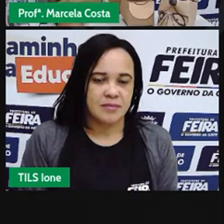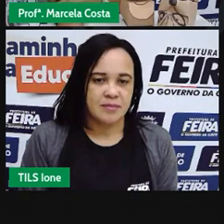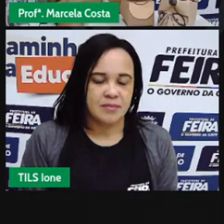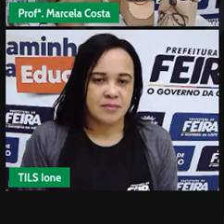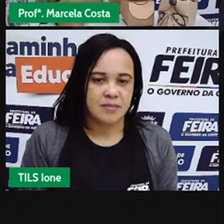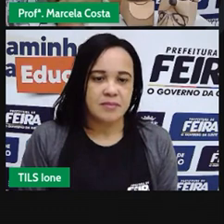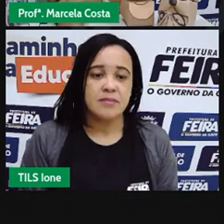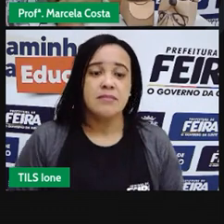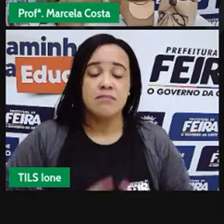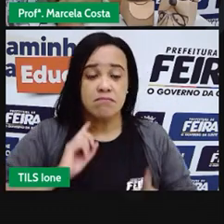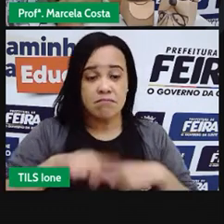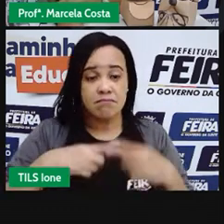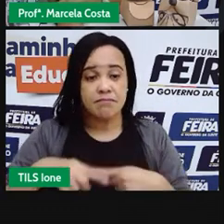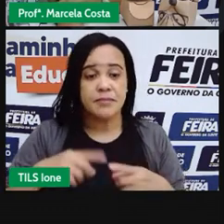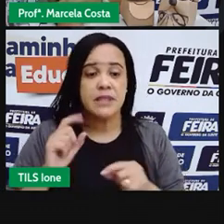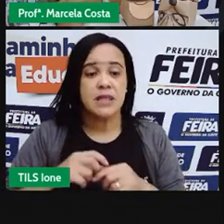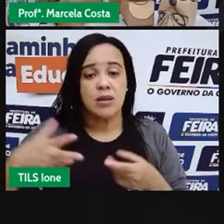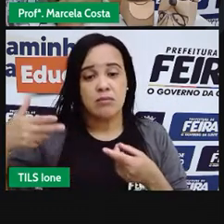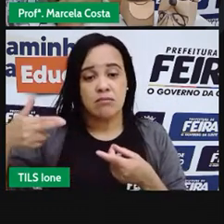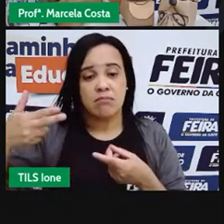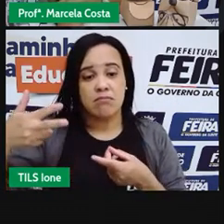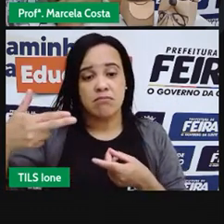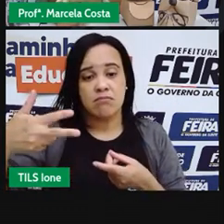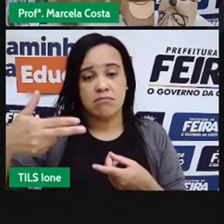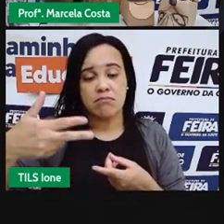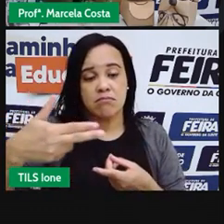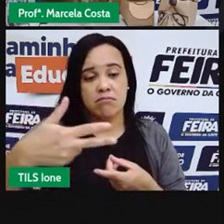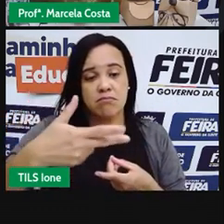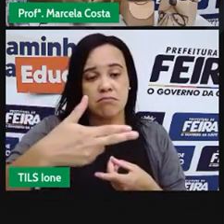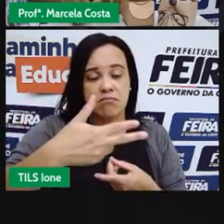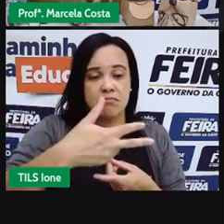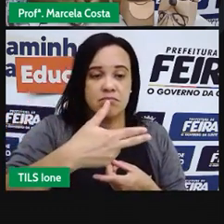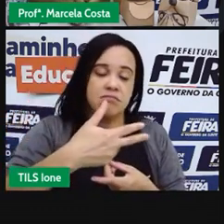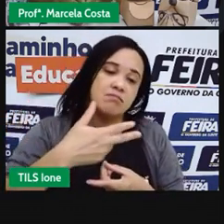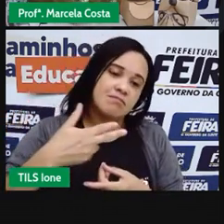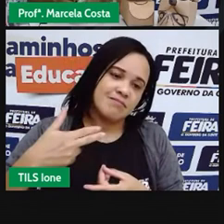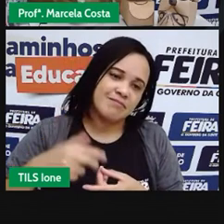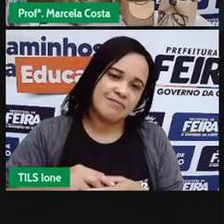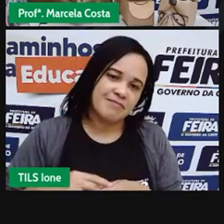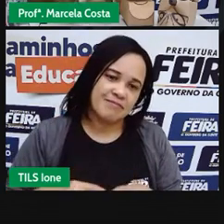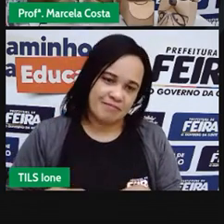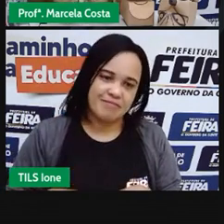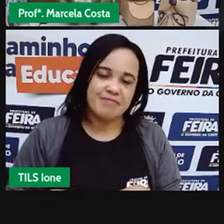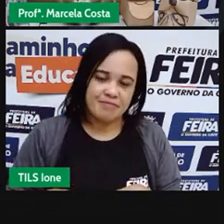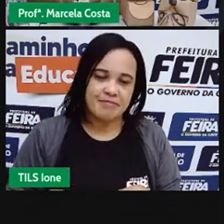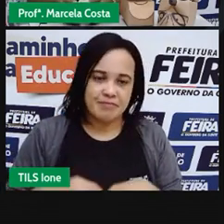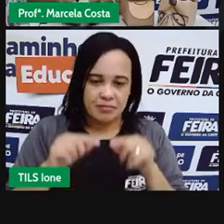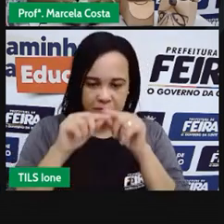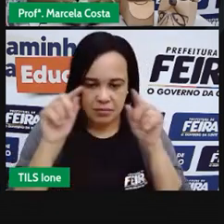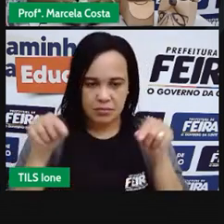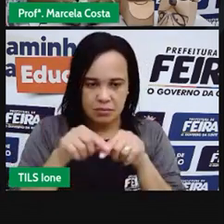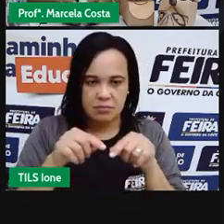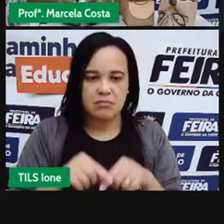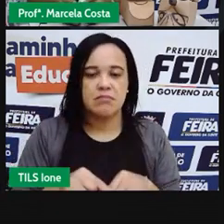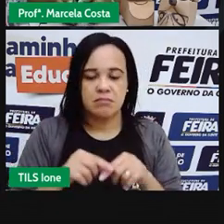Depois, você vai cortar um pedaço da cartolina maior que a caixa.